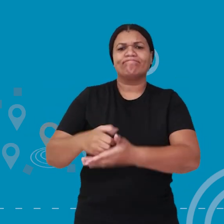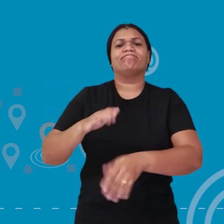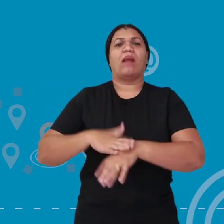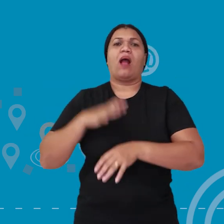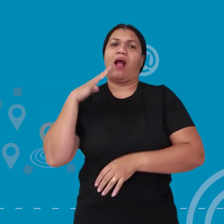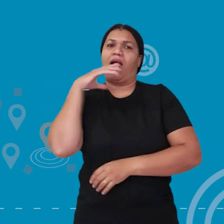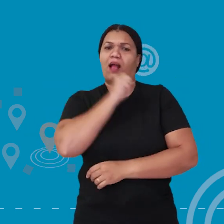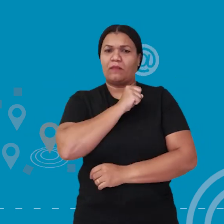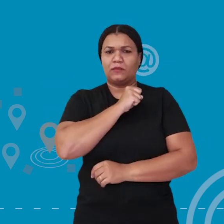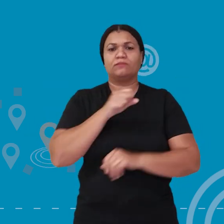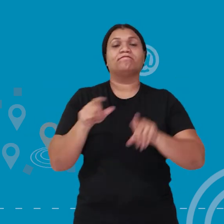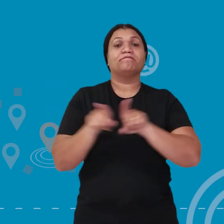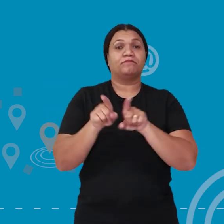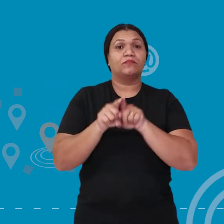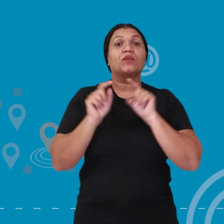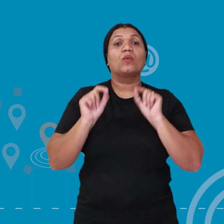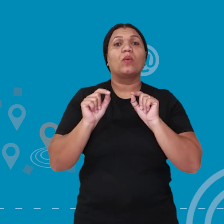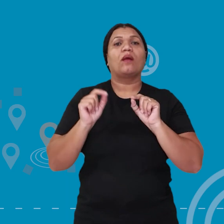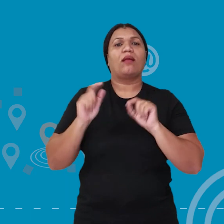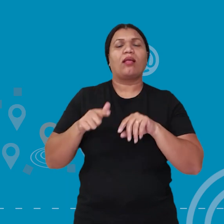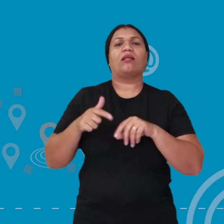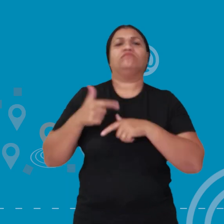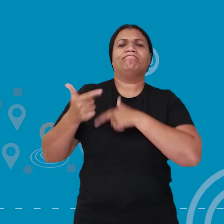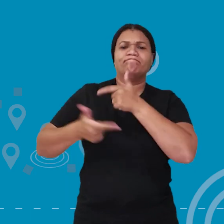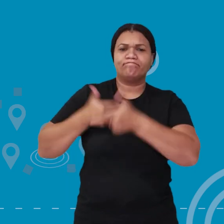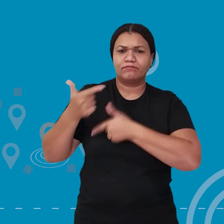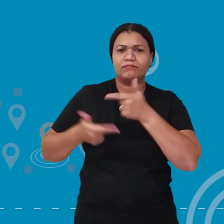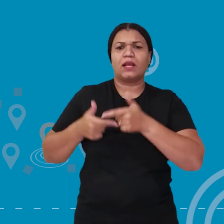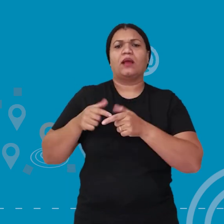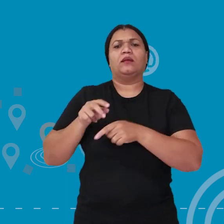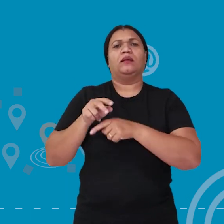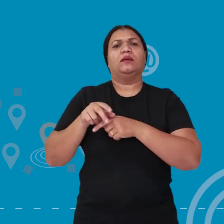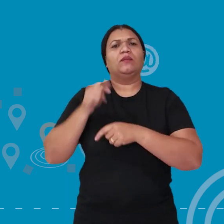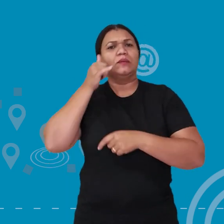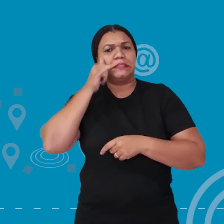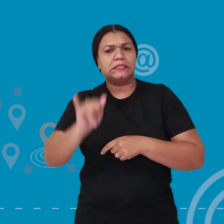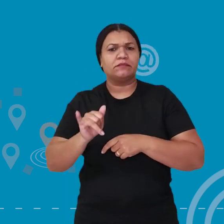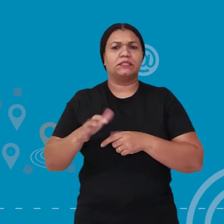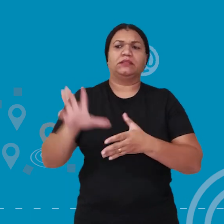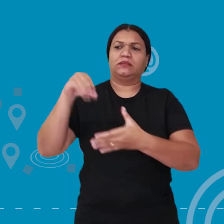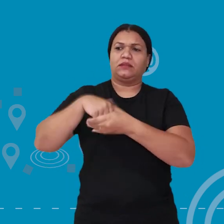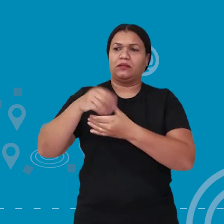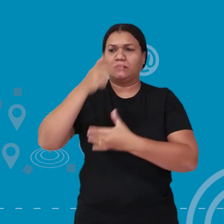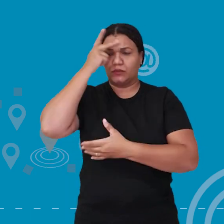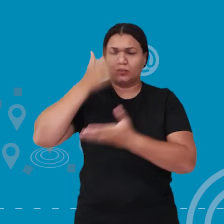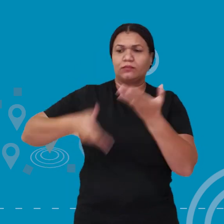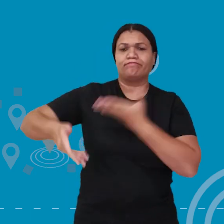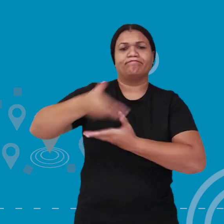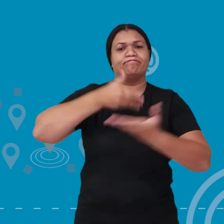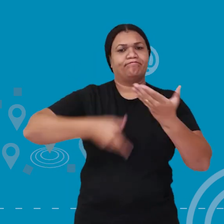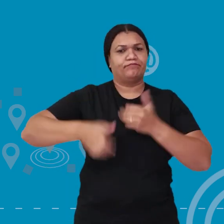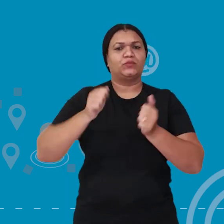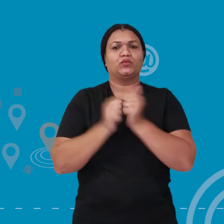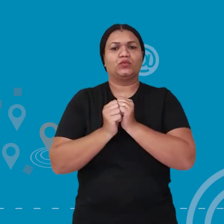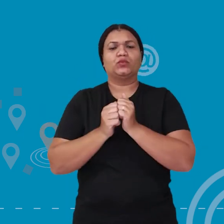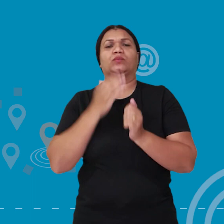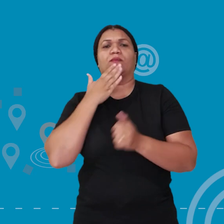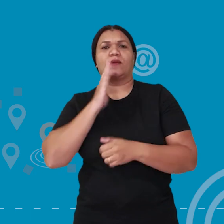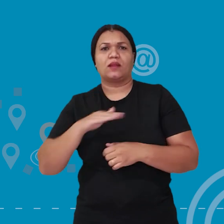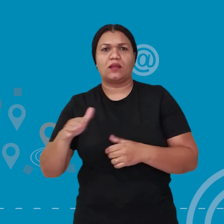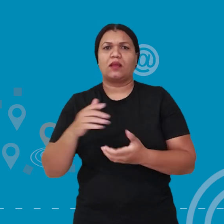atendimento mais rapidamente, bem como a atuação preventiva por parte dos envolvidos com a criança.